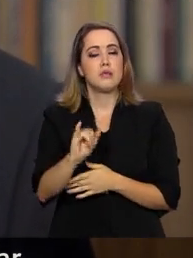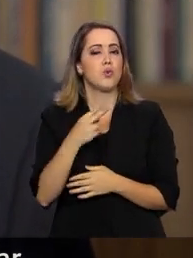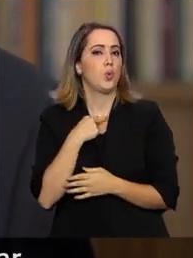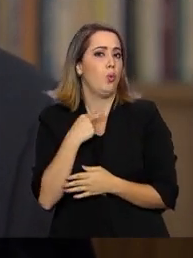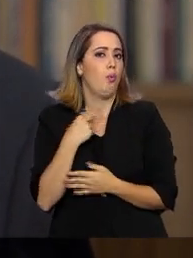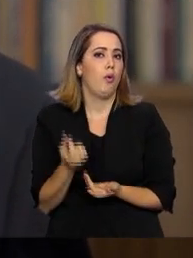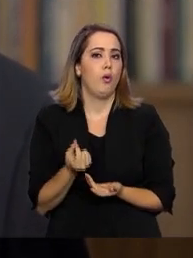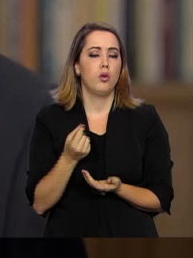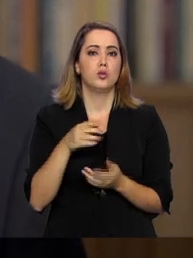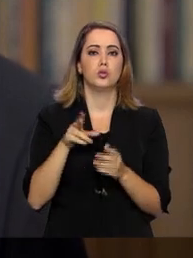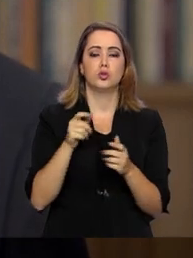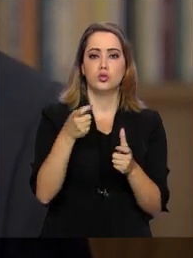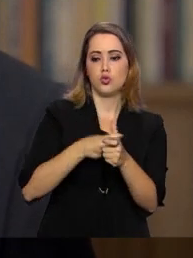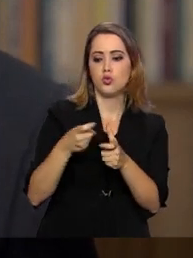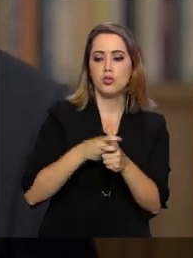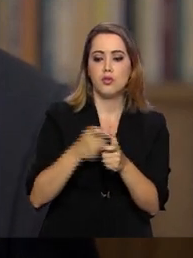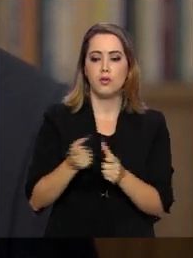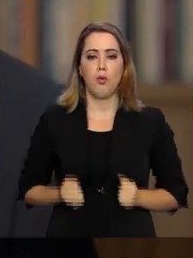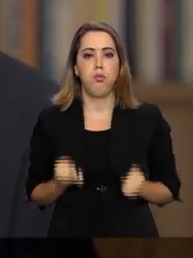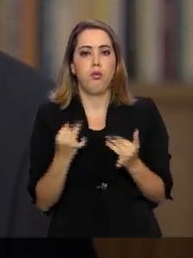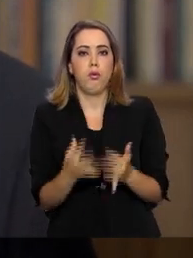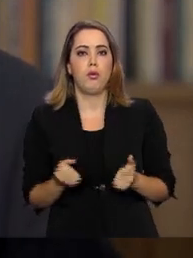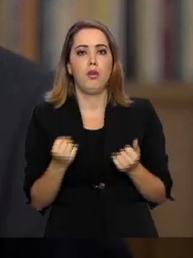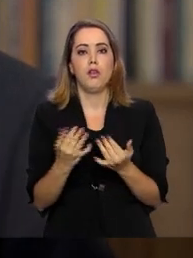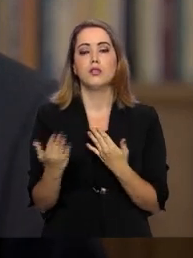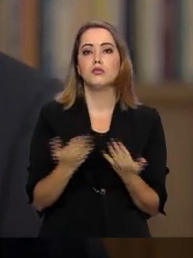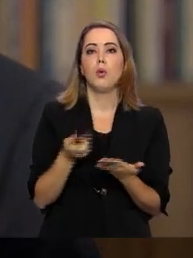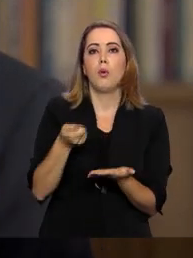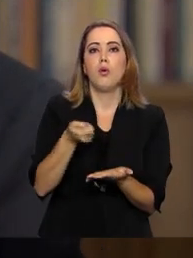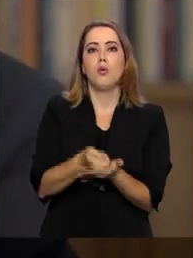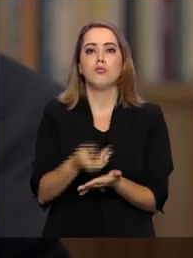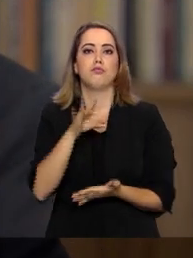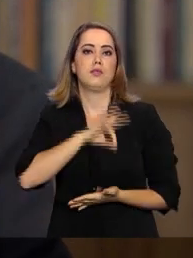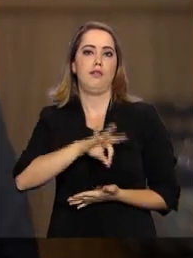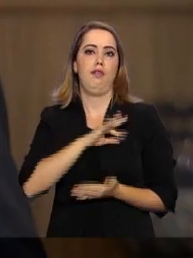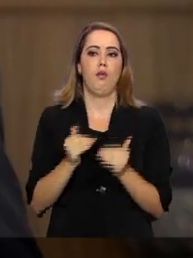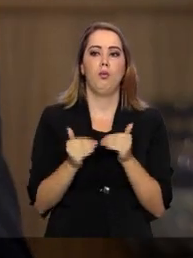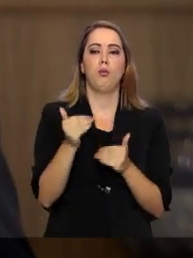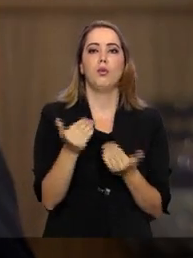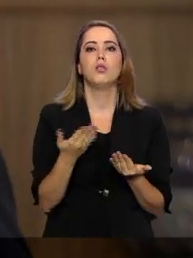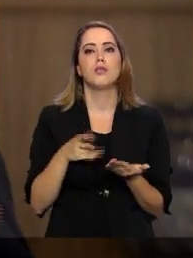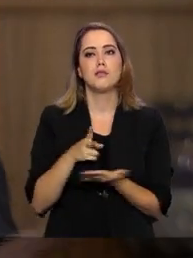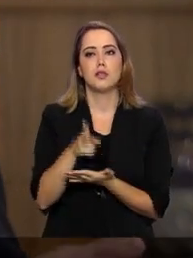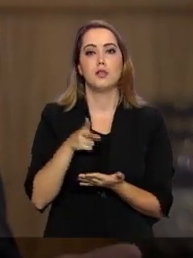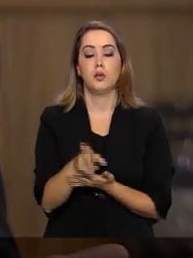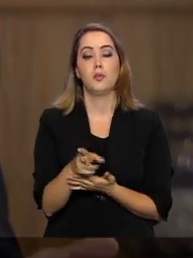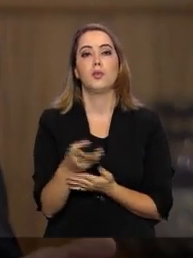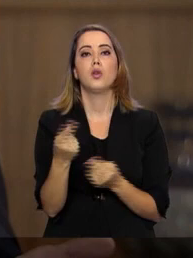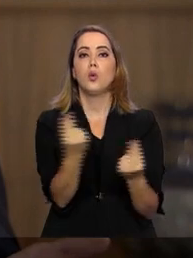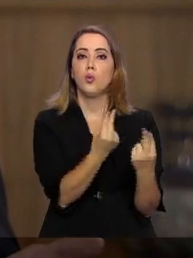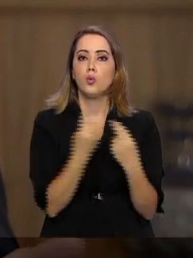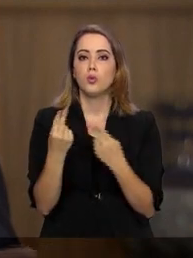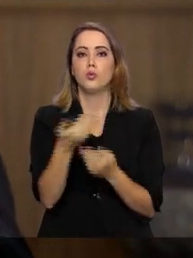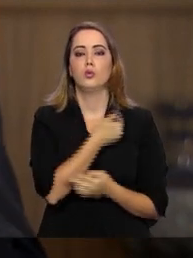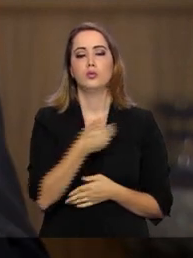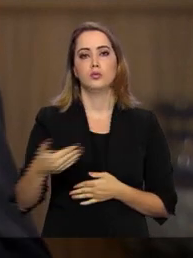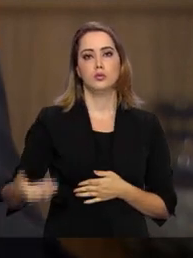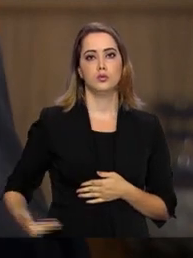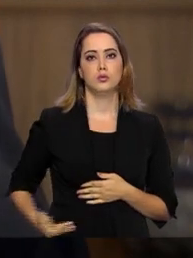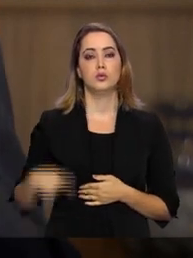endividar para gastar mais do que ganham continuamente. Com o governo acontece a mesma coisa.